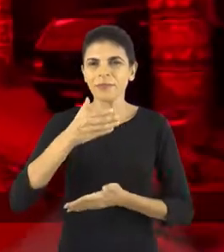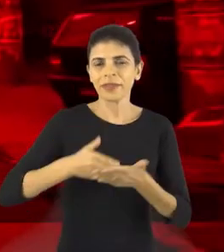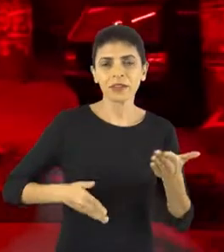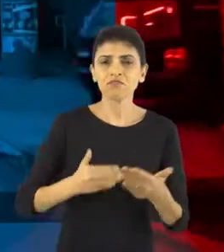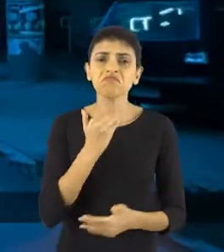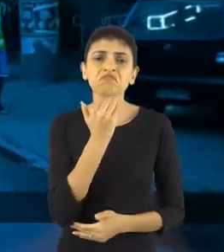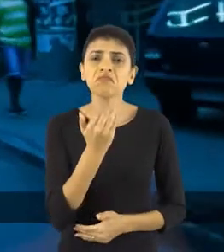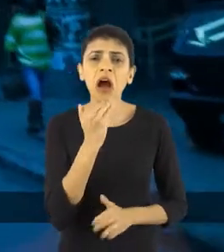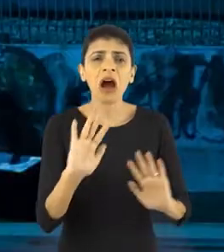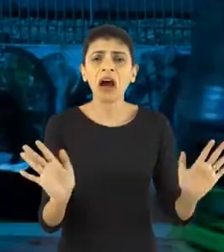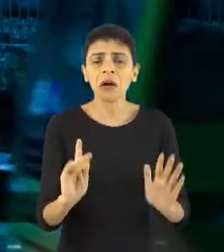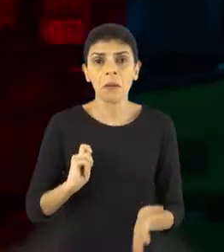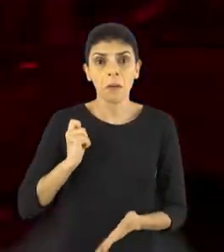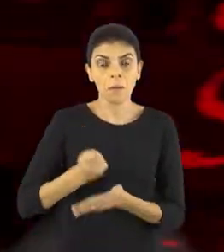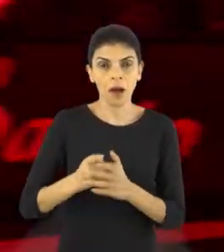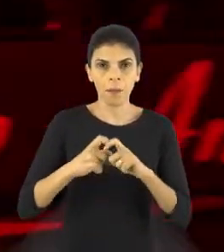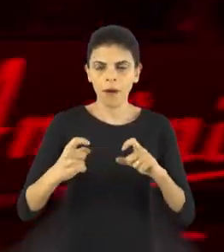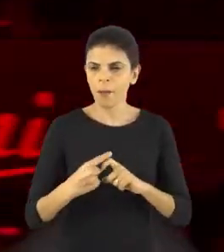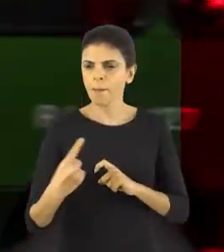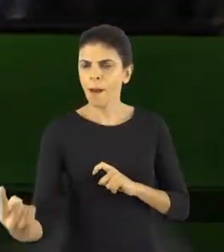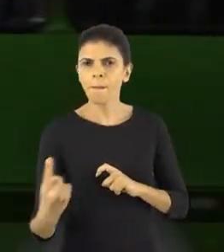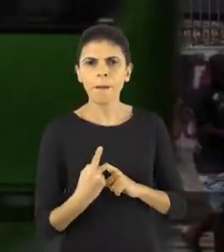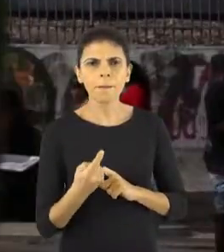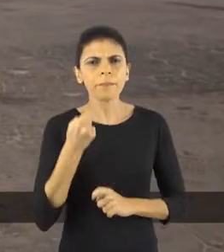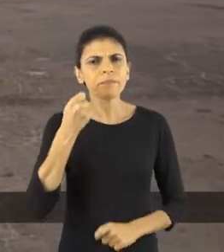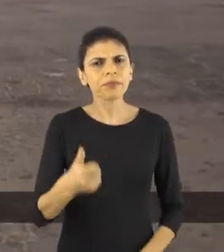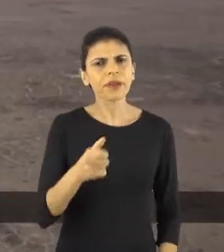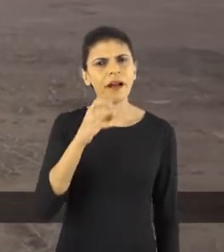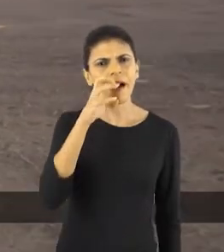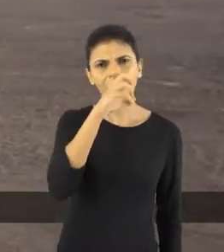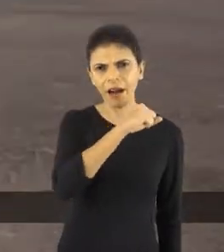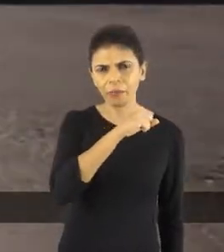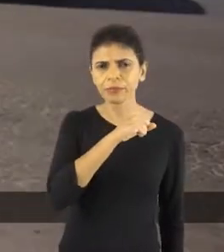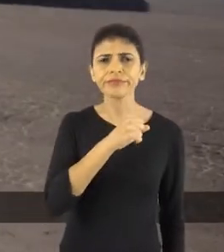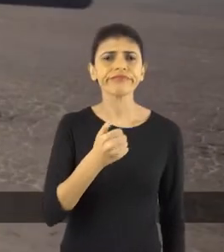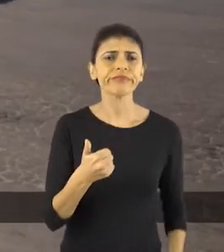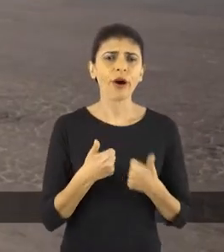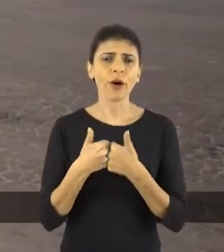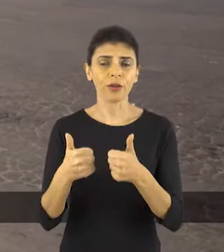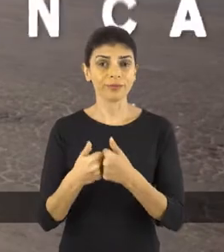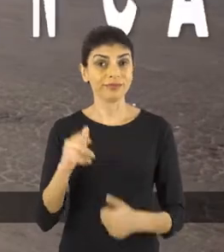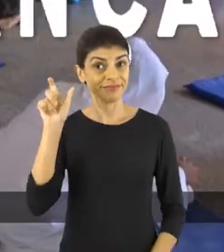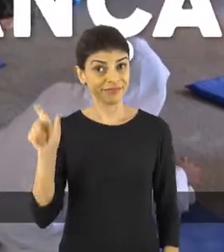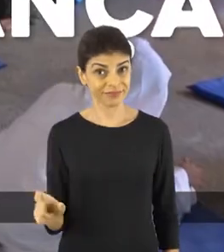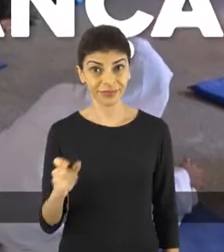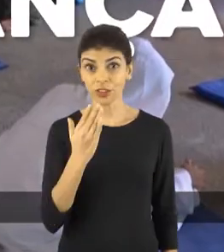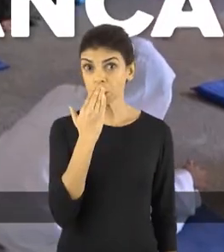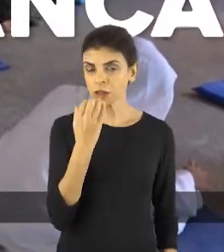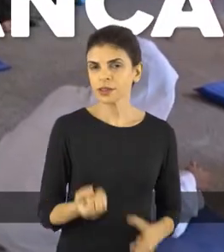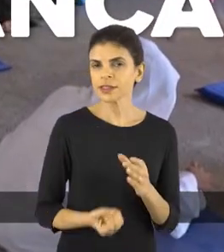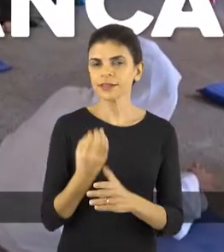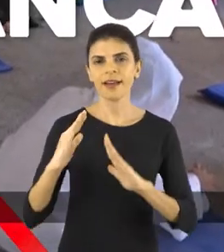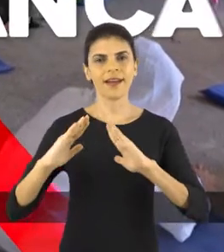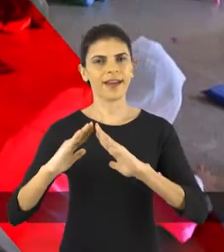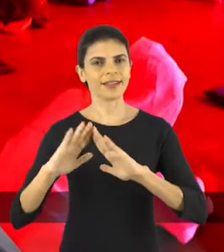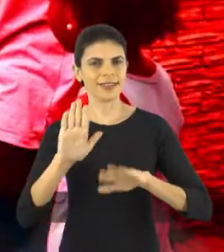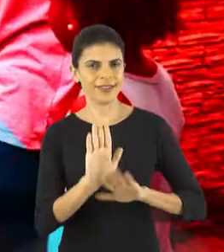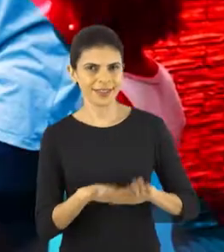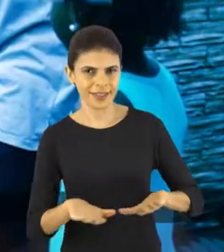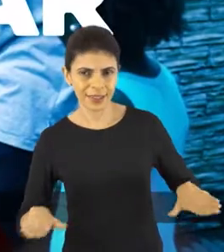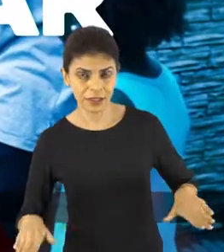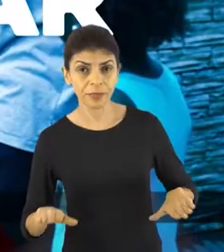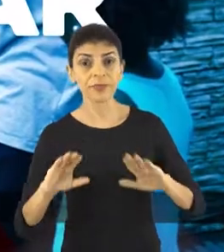sentido pagar passagem integral com trechos tão curtos. Dica vai criar a casa da criança.